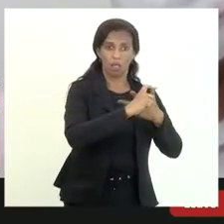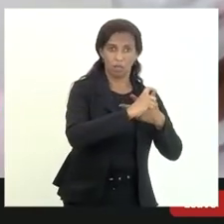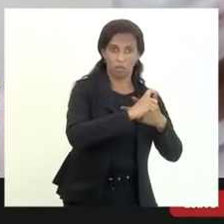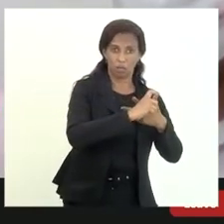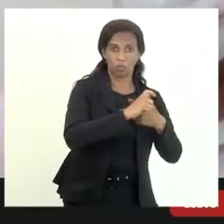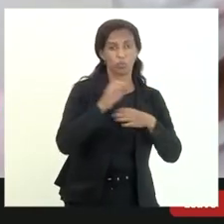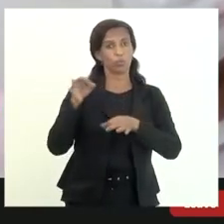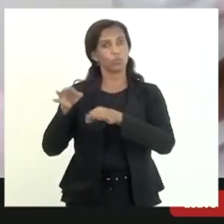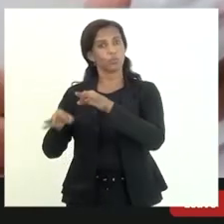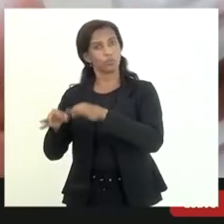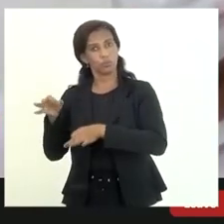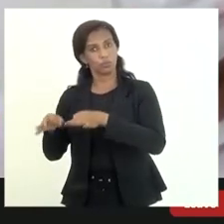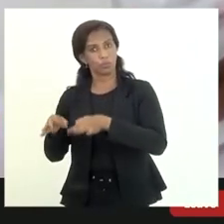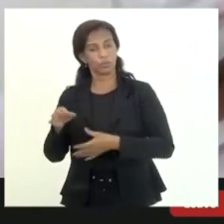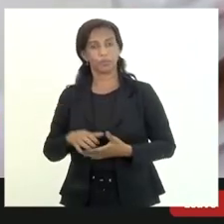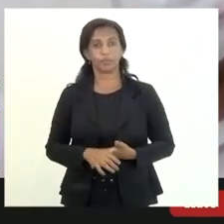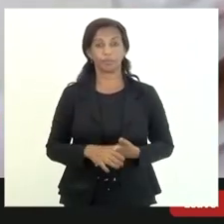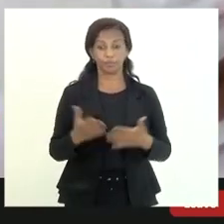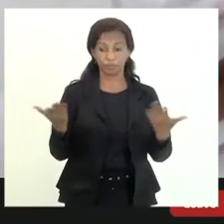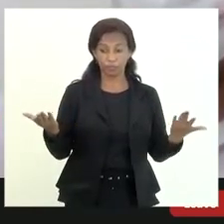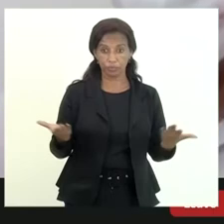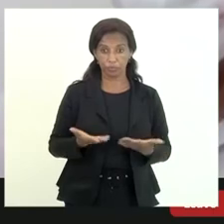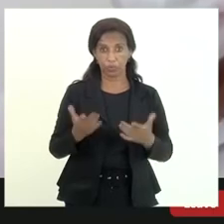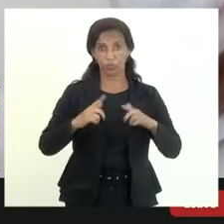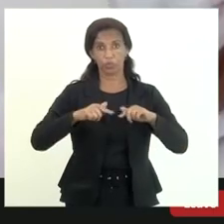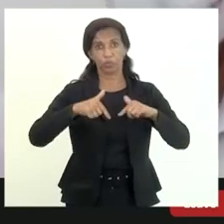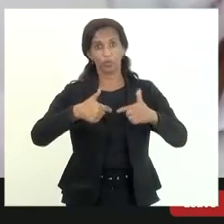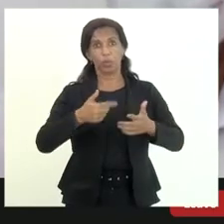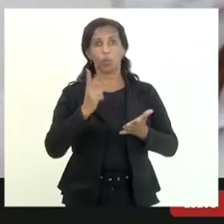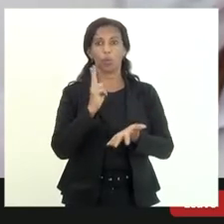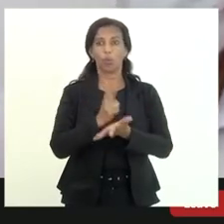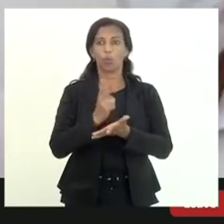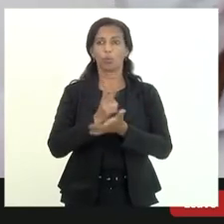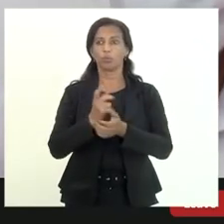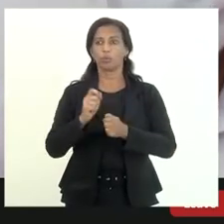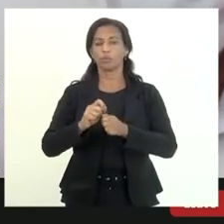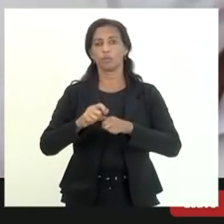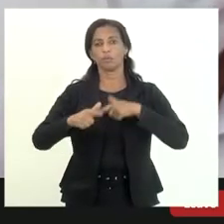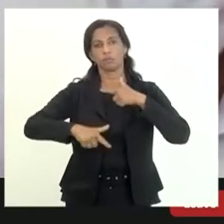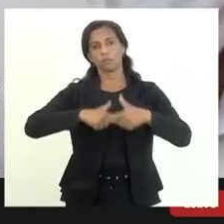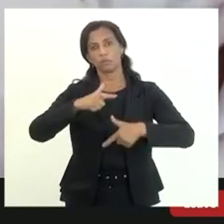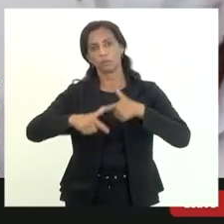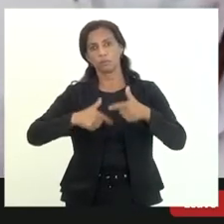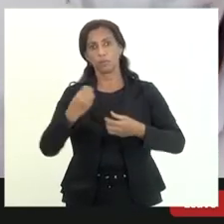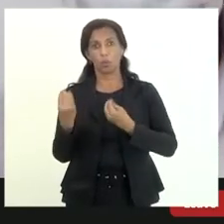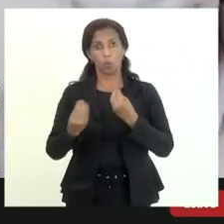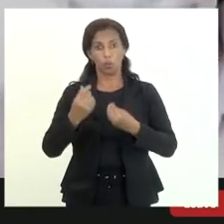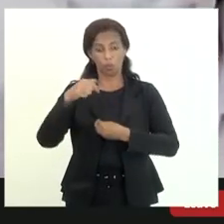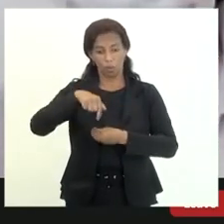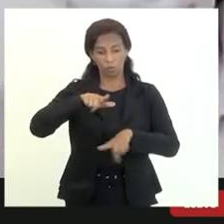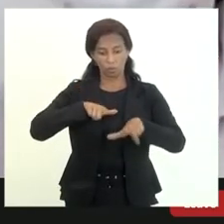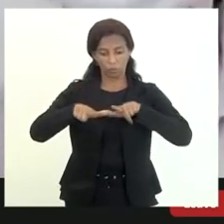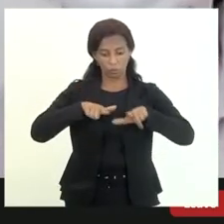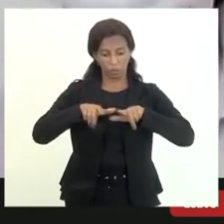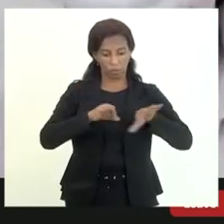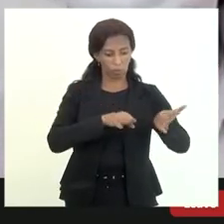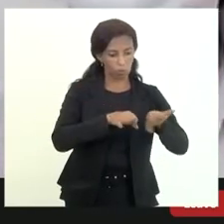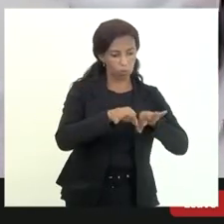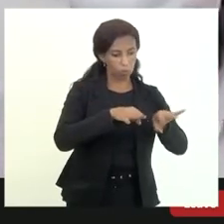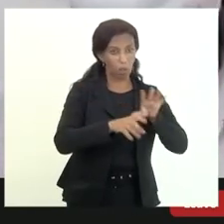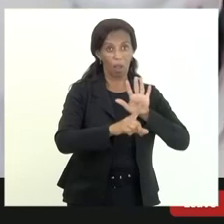judiciário e o legislativo fazendo a sua parte na medida que a gente possa no nosso trabalho de elaboração